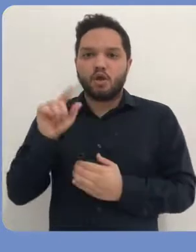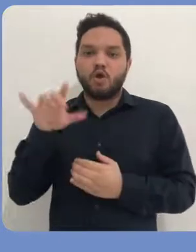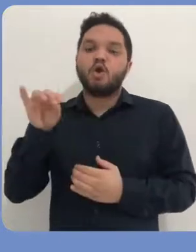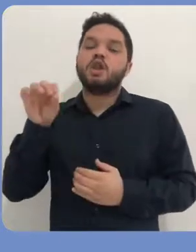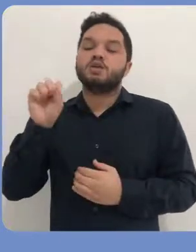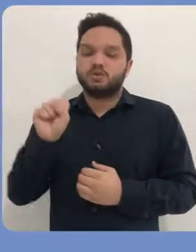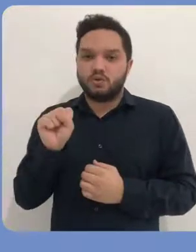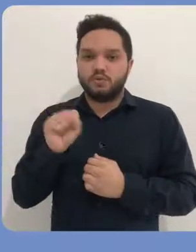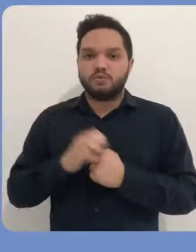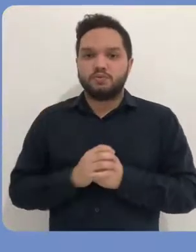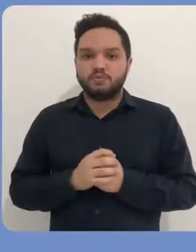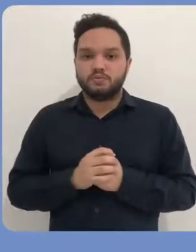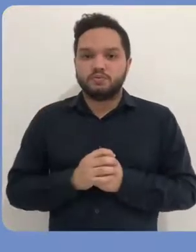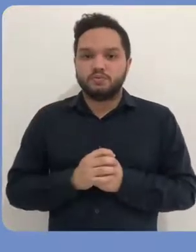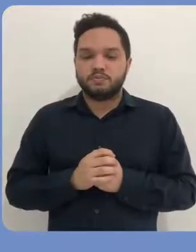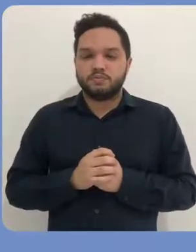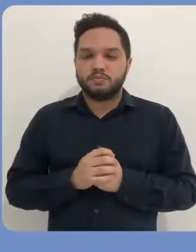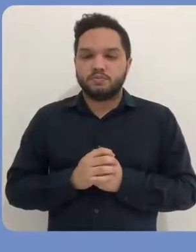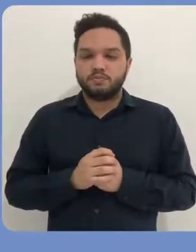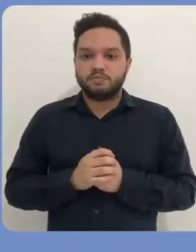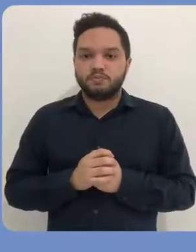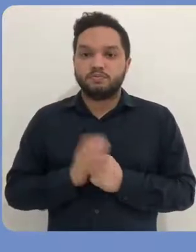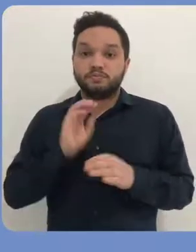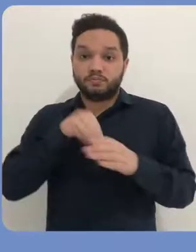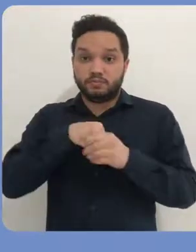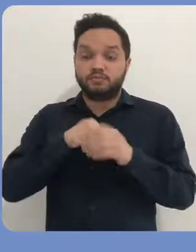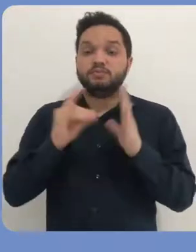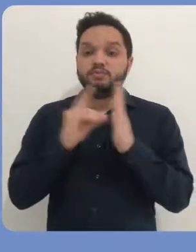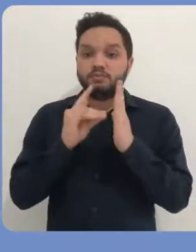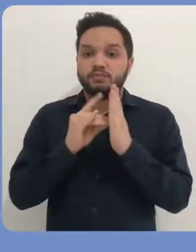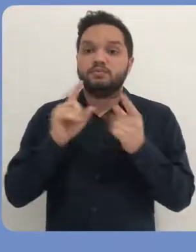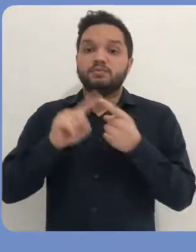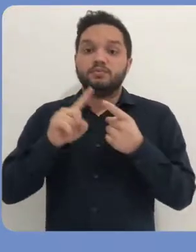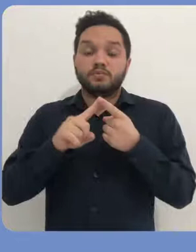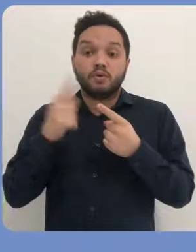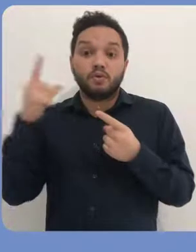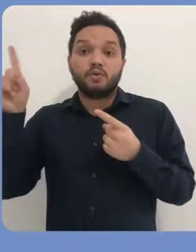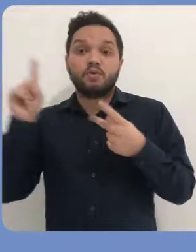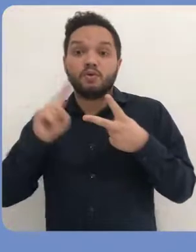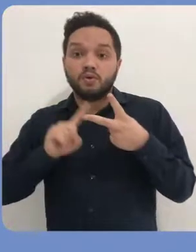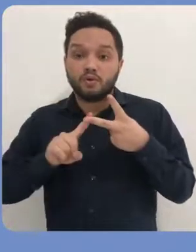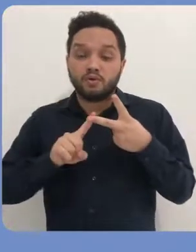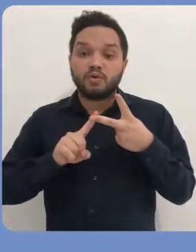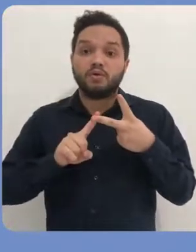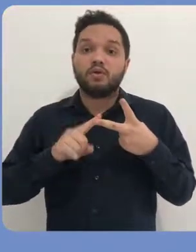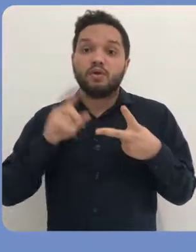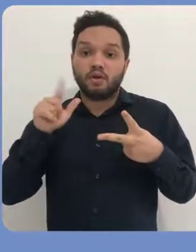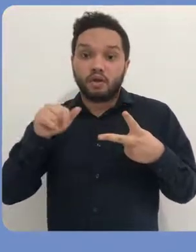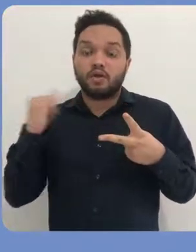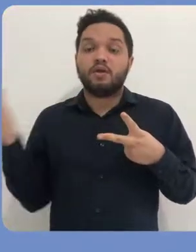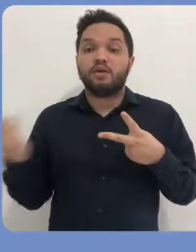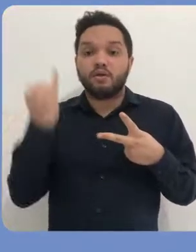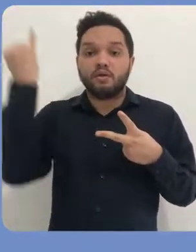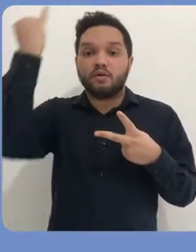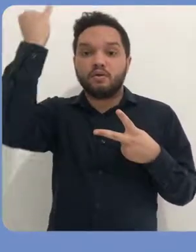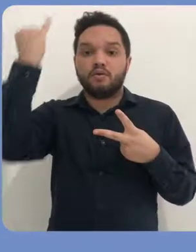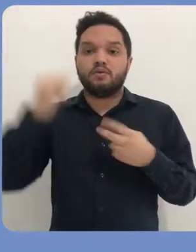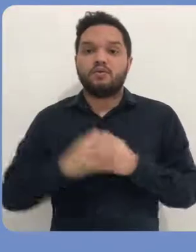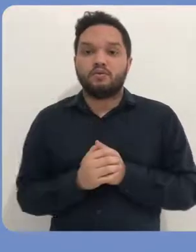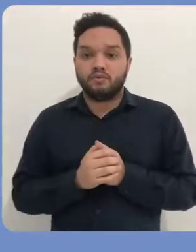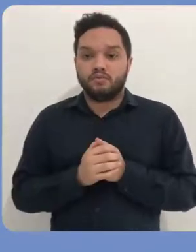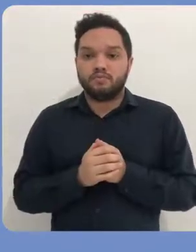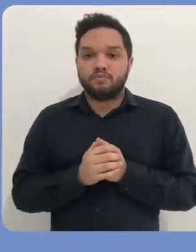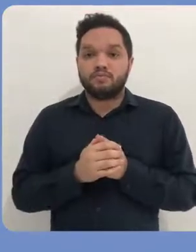coleções para solicitar novos espaços dentro do repositório, e também tem uma outra opção que é bastante importante, que é